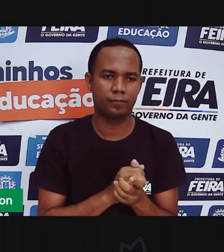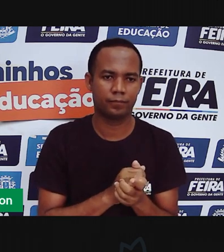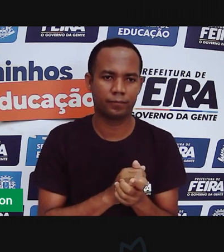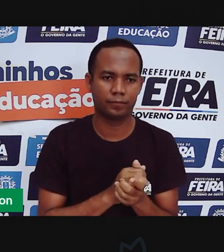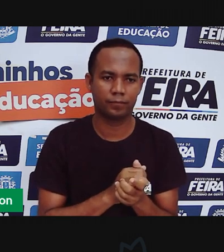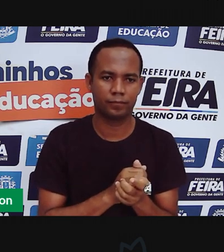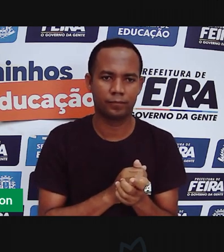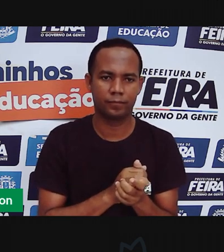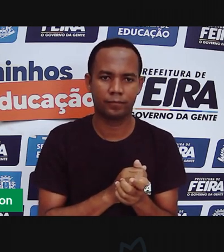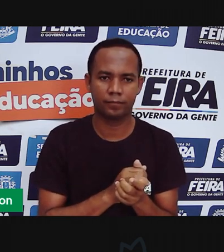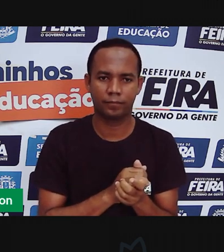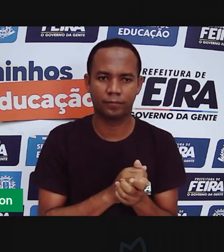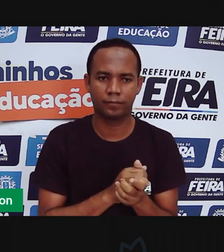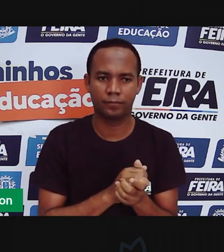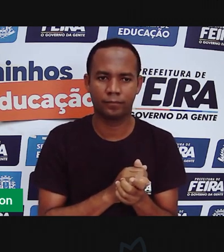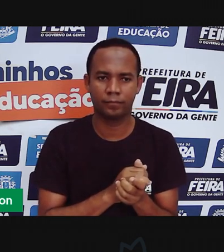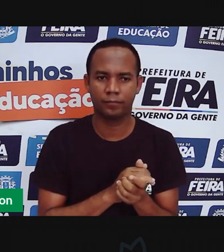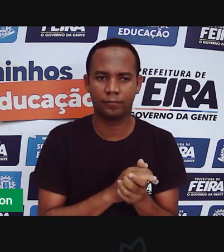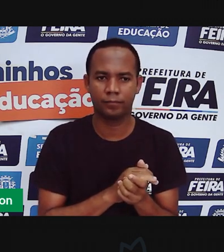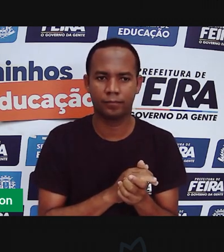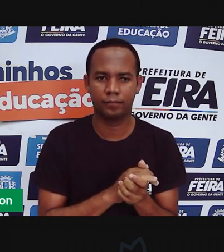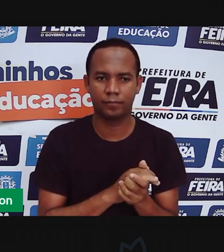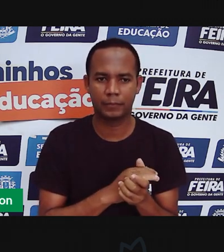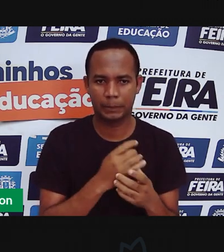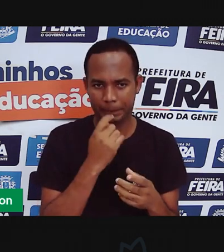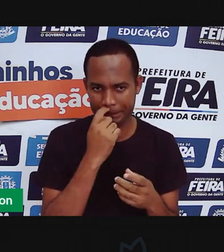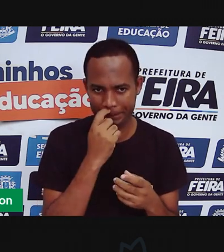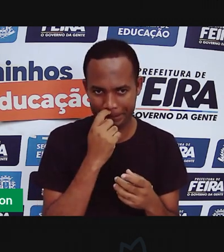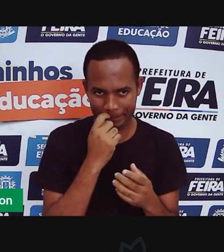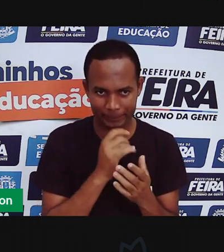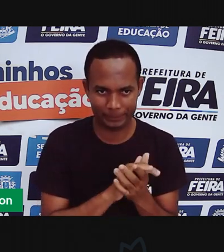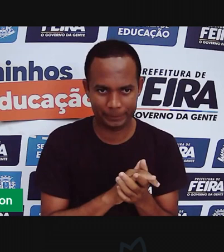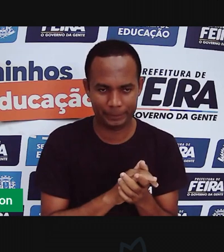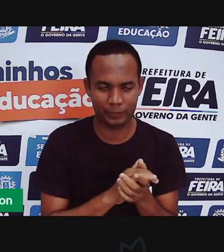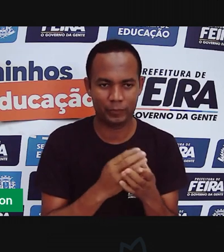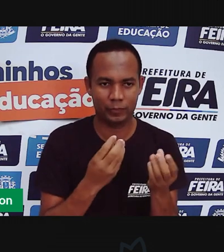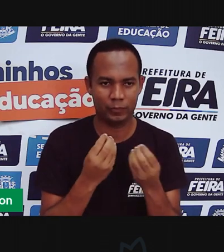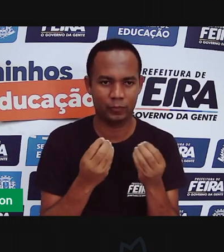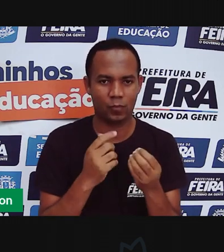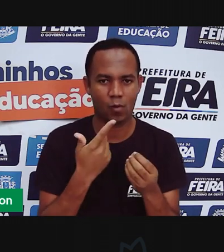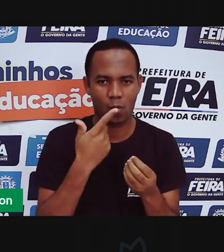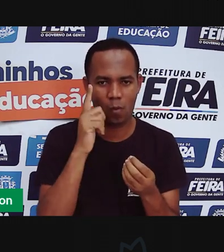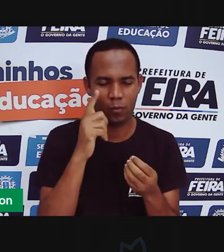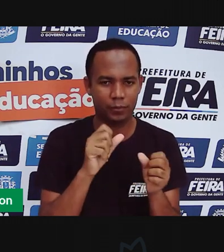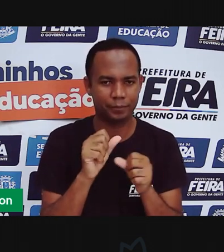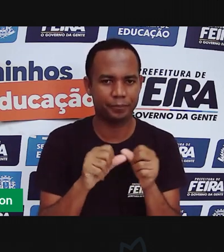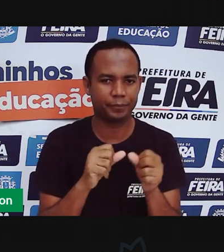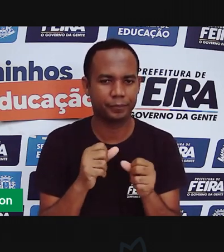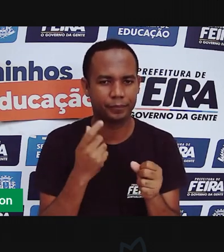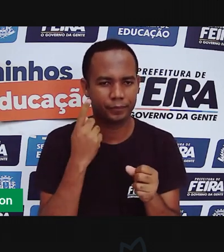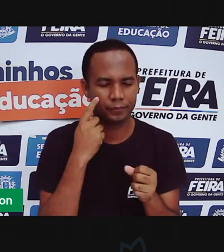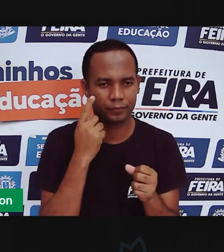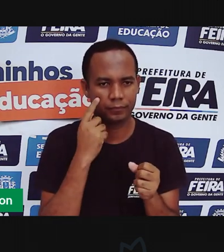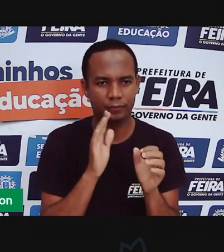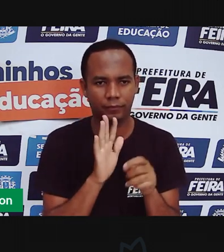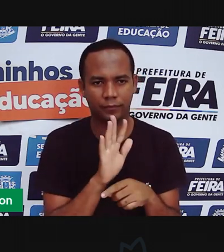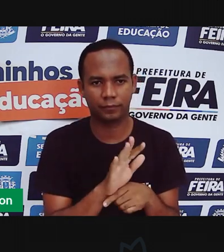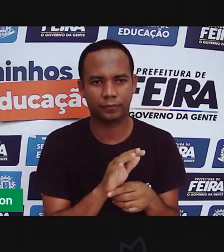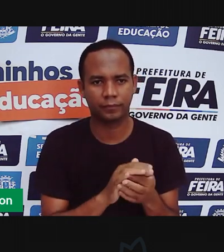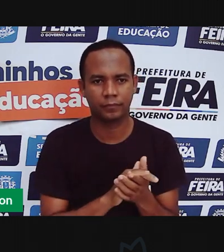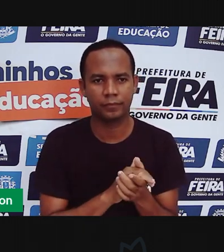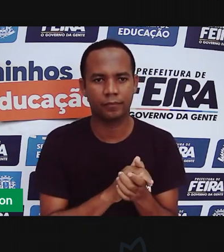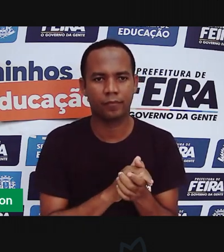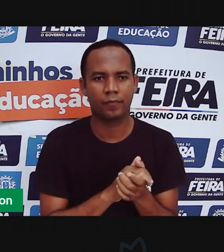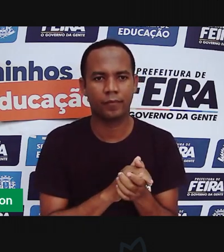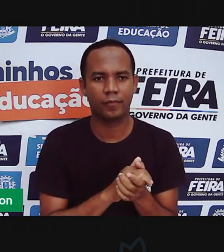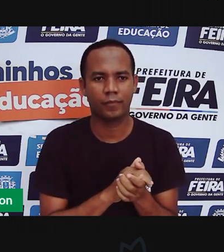Pronto. Isso aqui a gente não vai utilizar. A vai deixar aqui no cantinho, tá? Reservado para um outro brinquedo que a gente vai fazer. Arruma direitinho